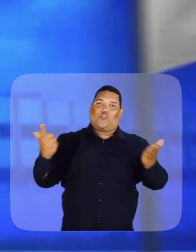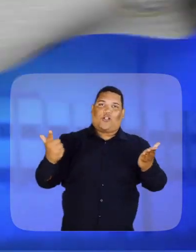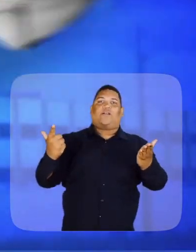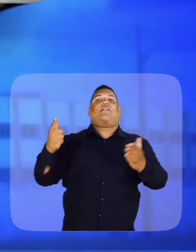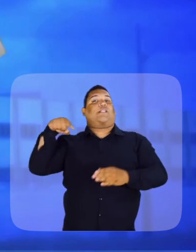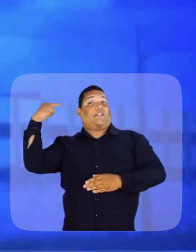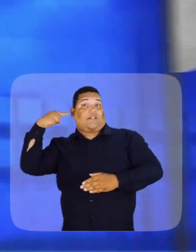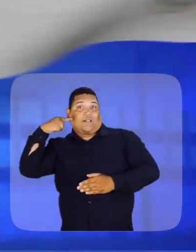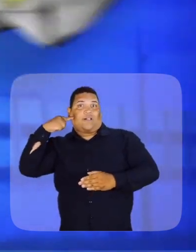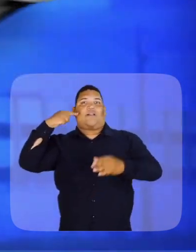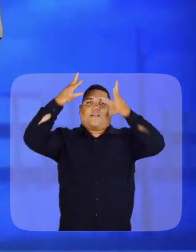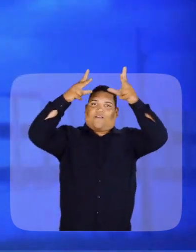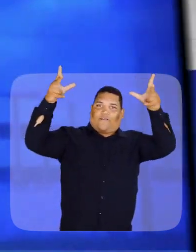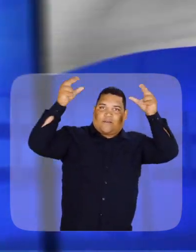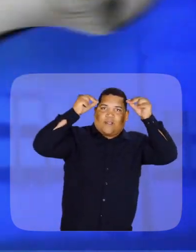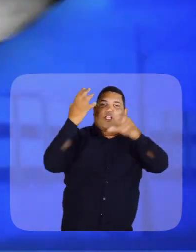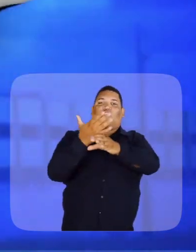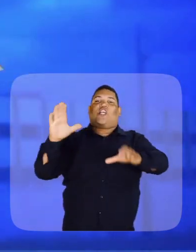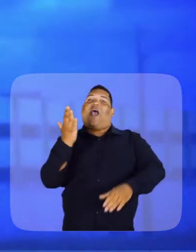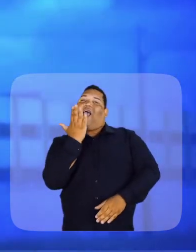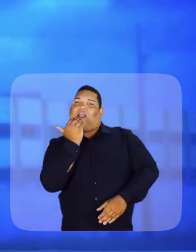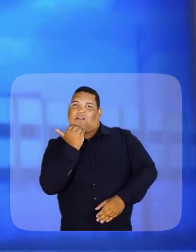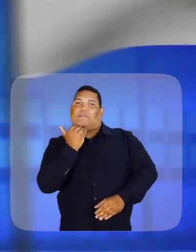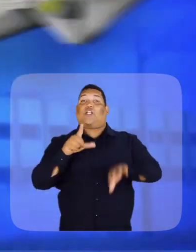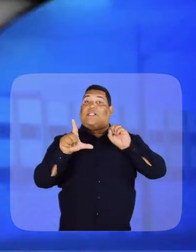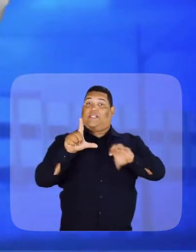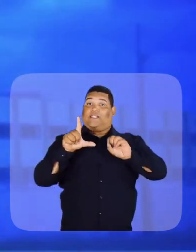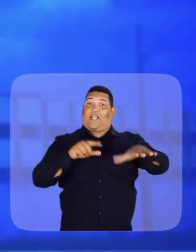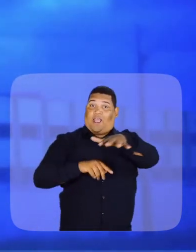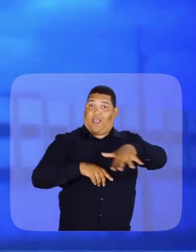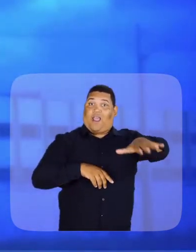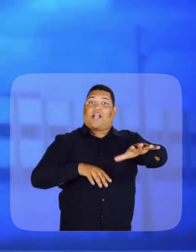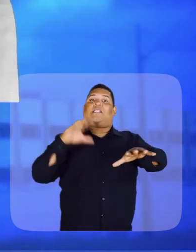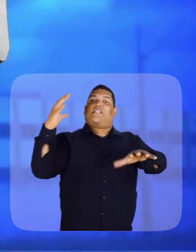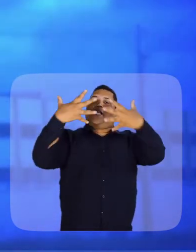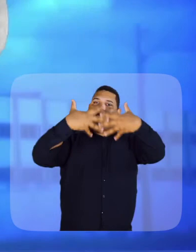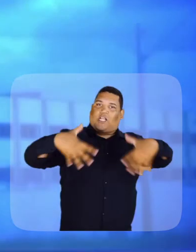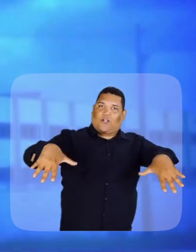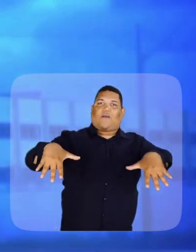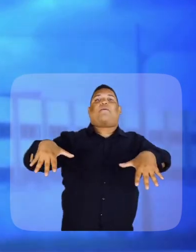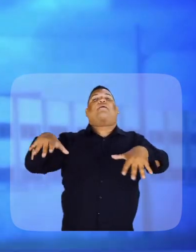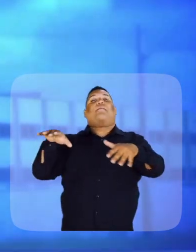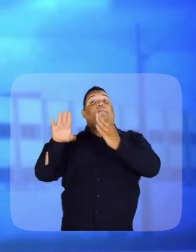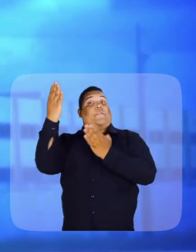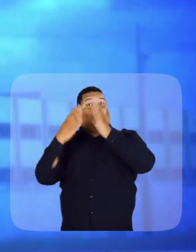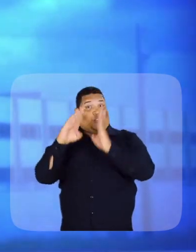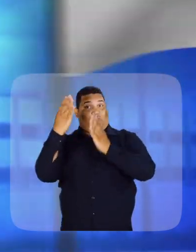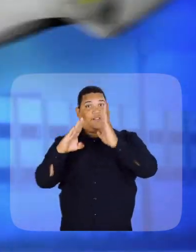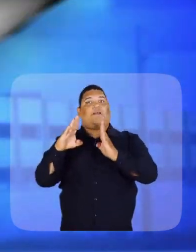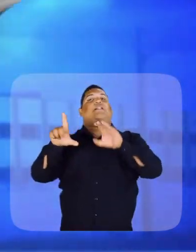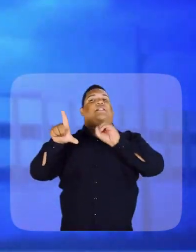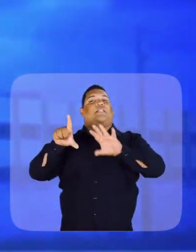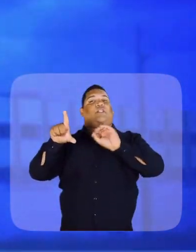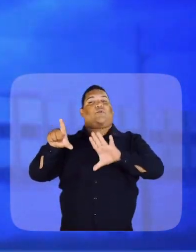Jornalismo, Direito, Enfermagem, Engenharia de Alimentos, Licenciatura em Ciências Naturais, Biologia,